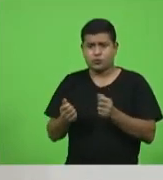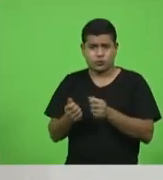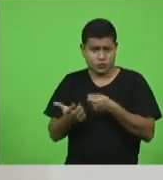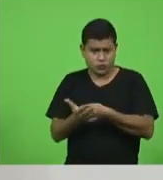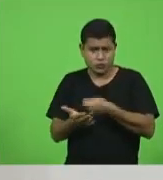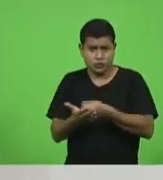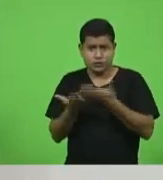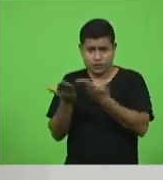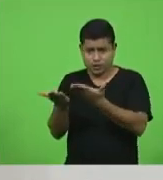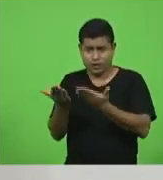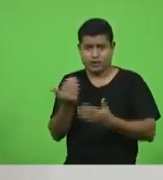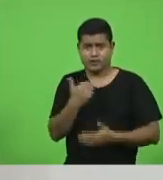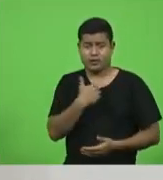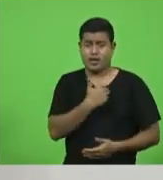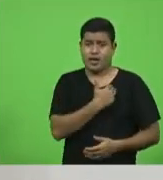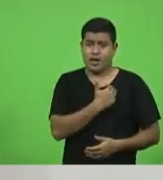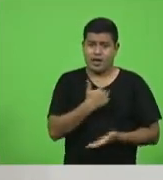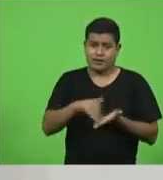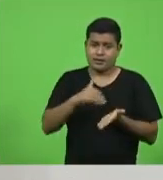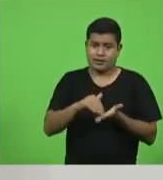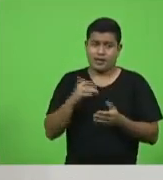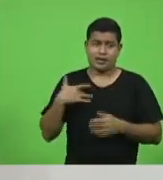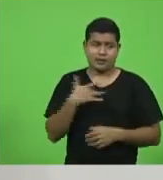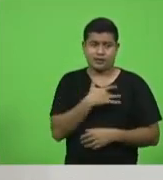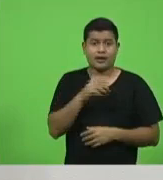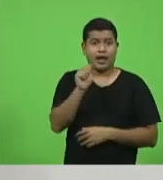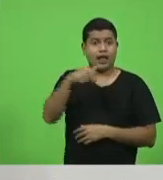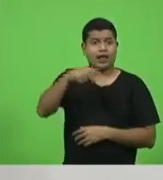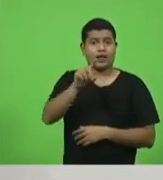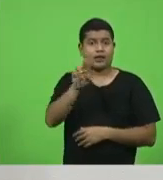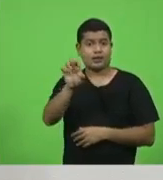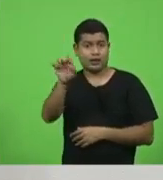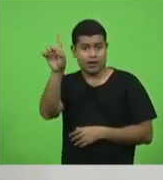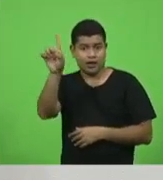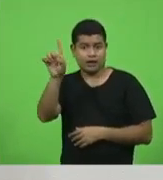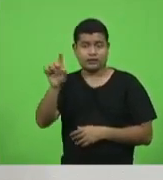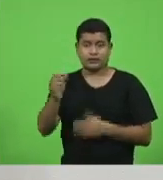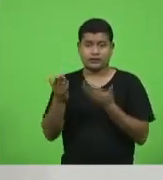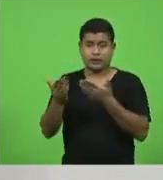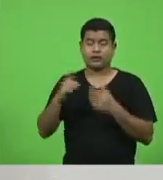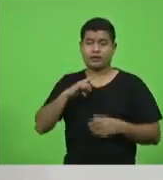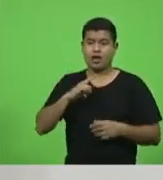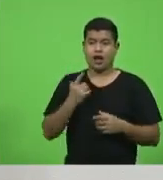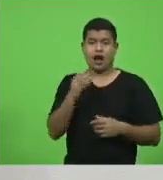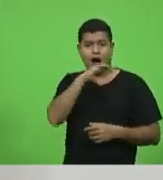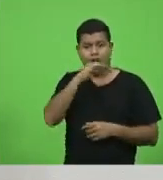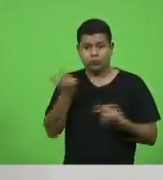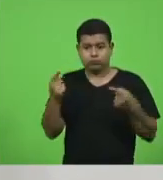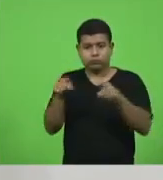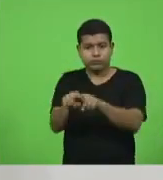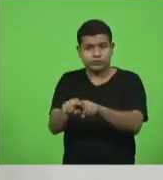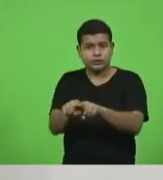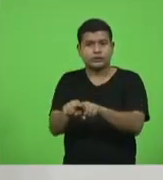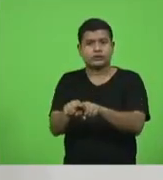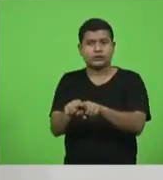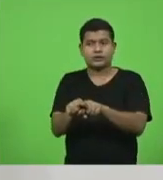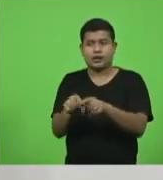para que pudesse efetivamente fazer parcerias com países que queriam